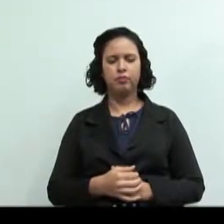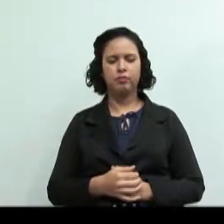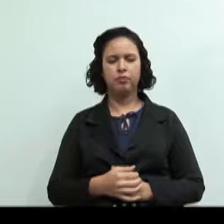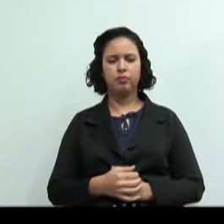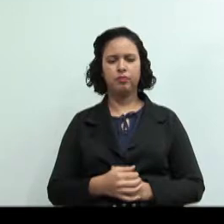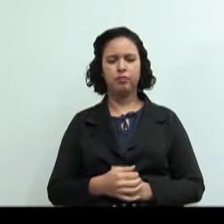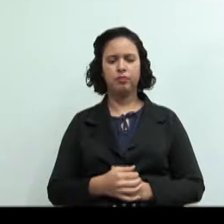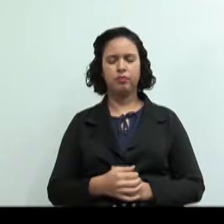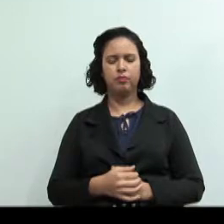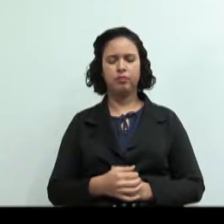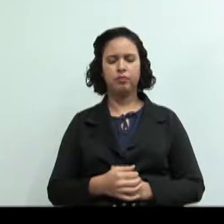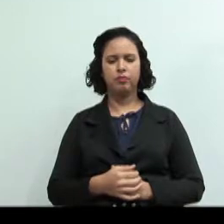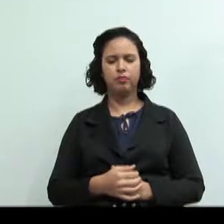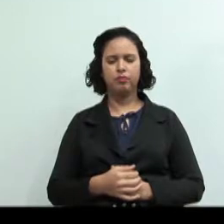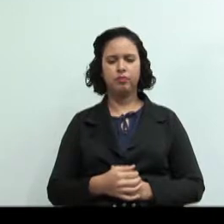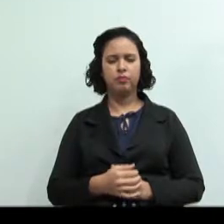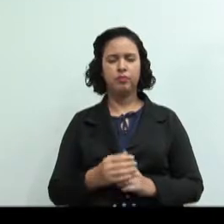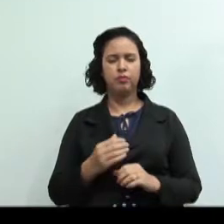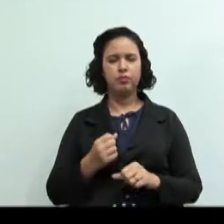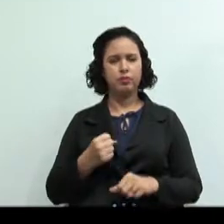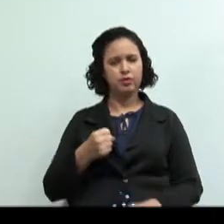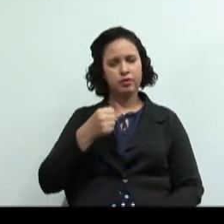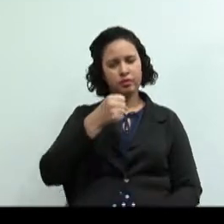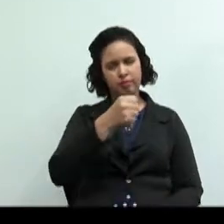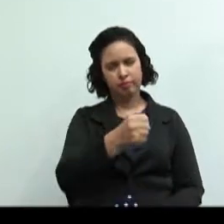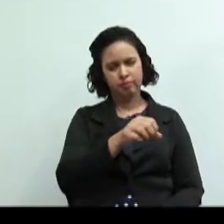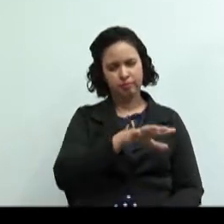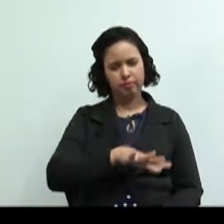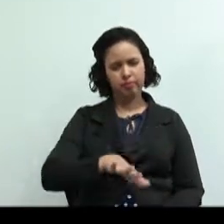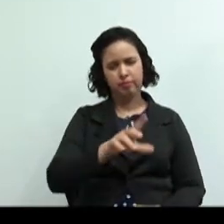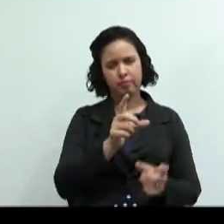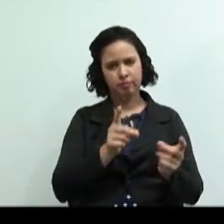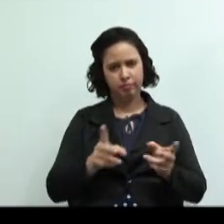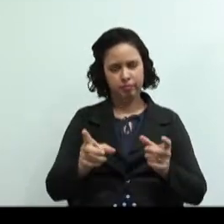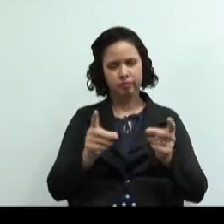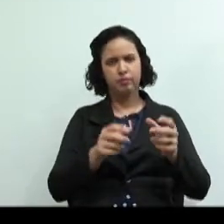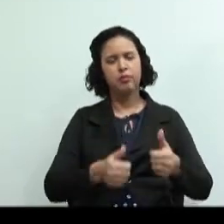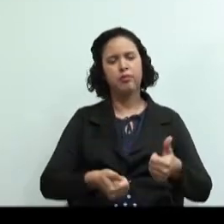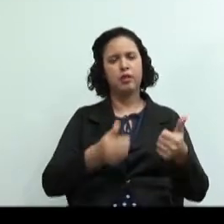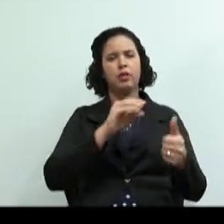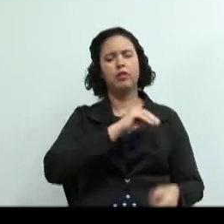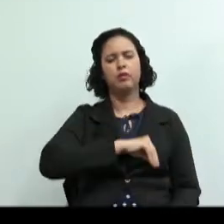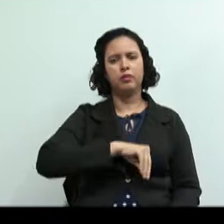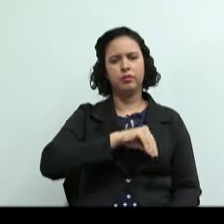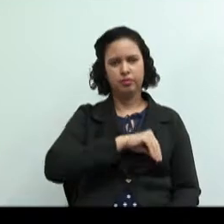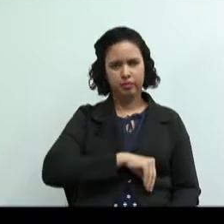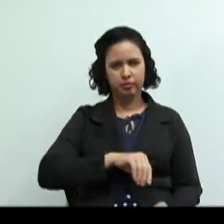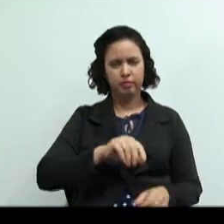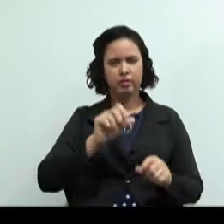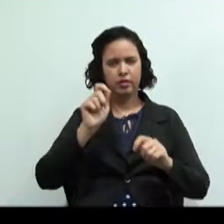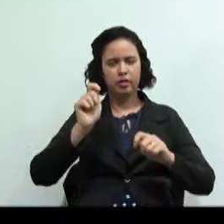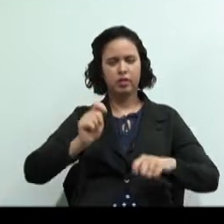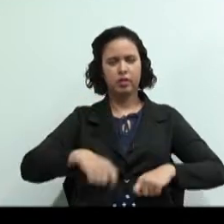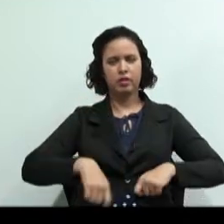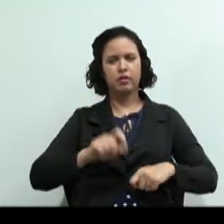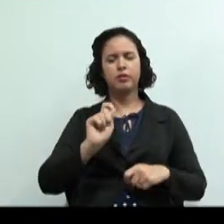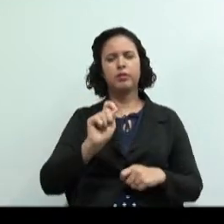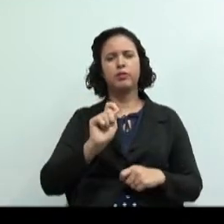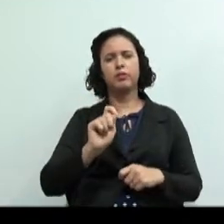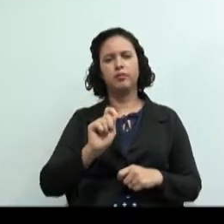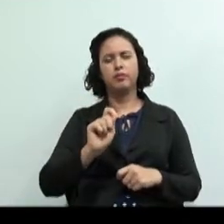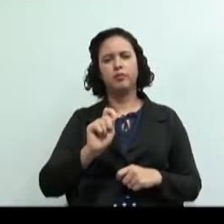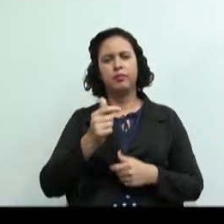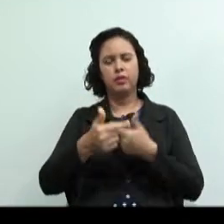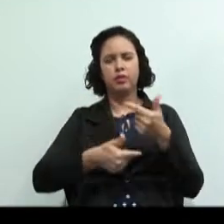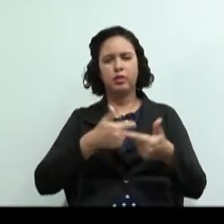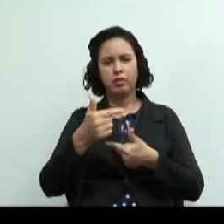inseridos no mercado de trabalho com melhores salários e mais versatilidade podem prestar serviços para mais